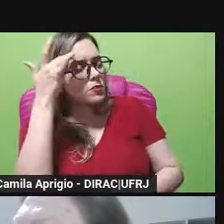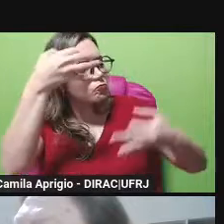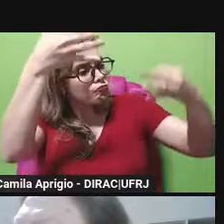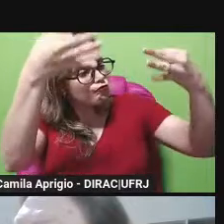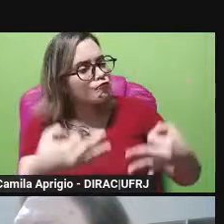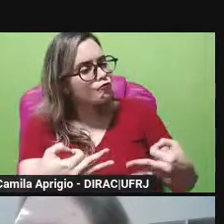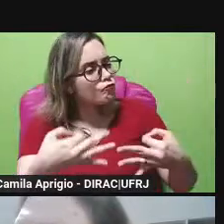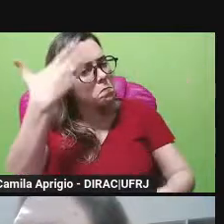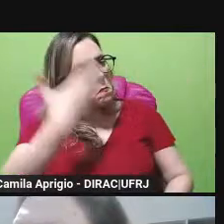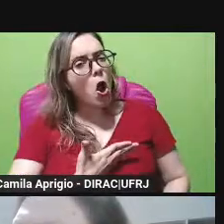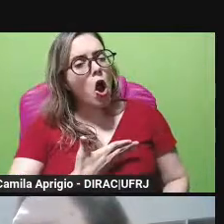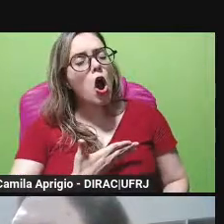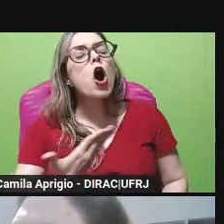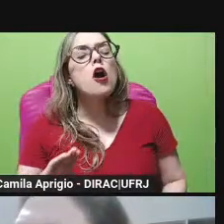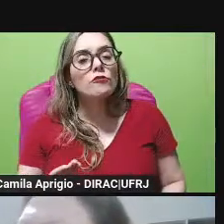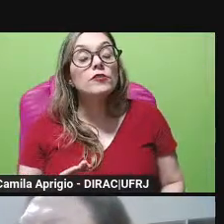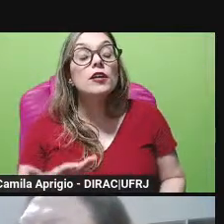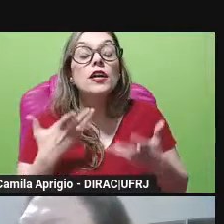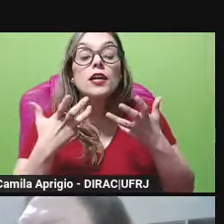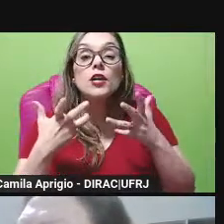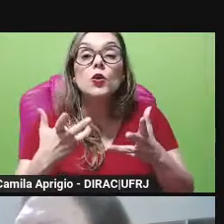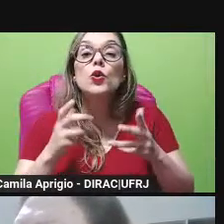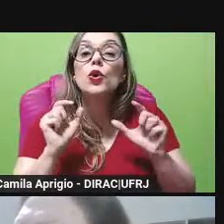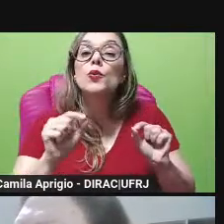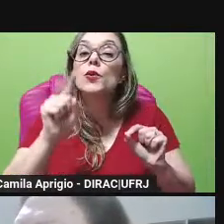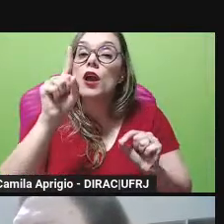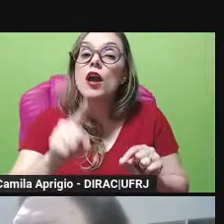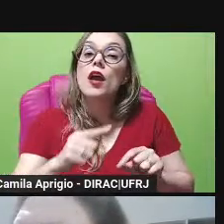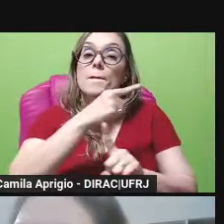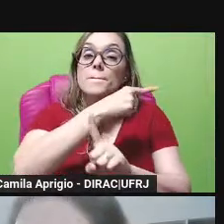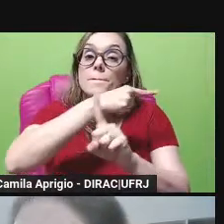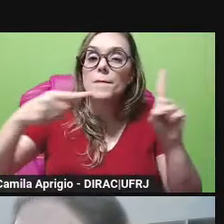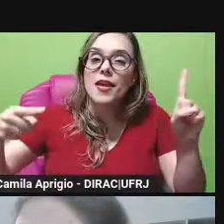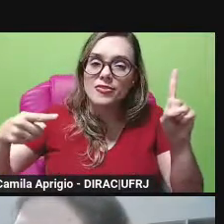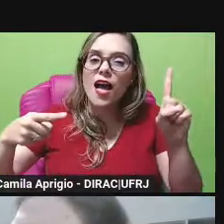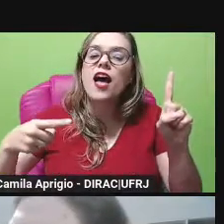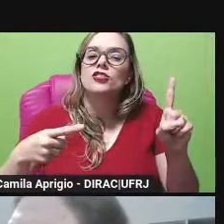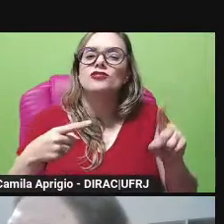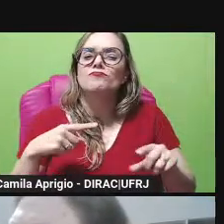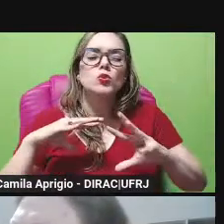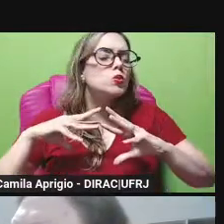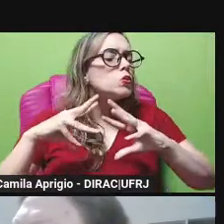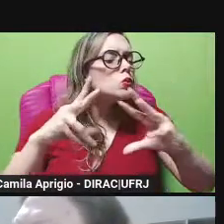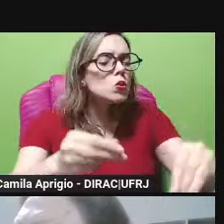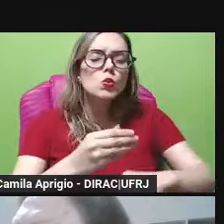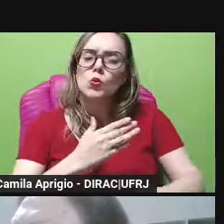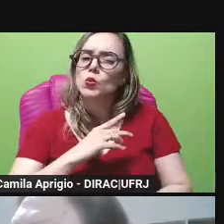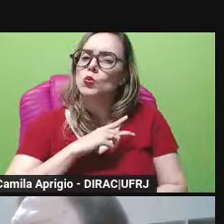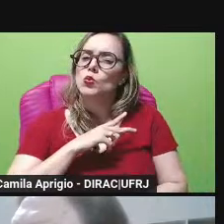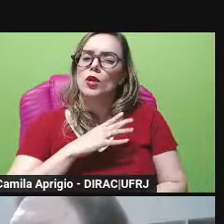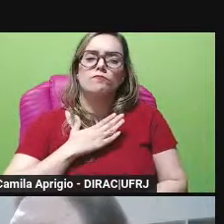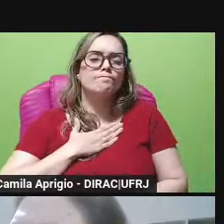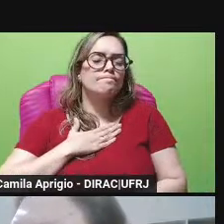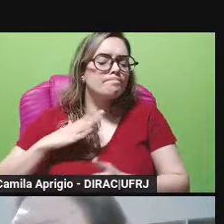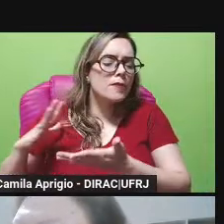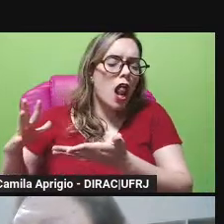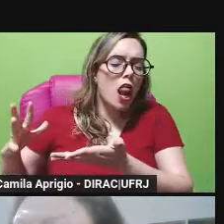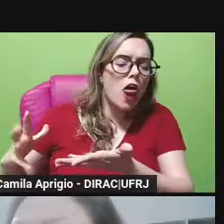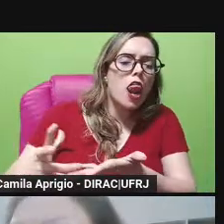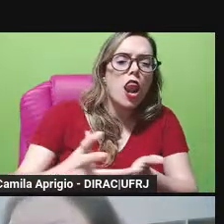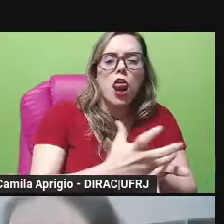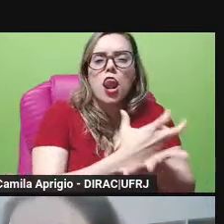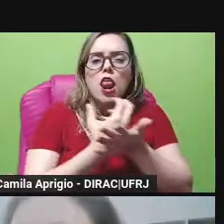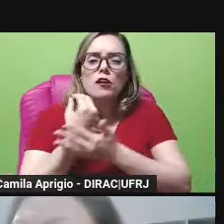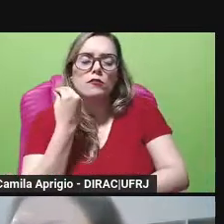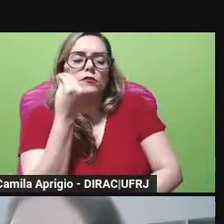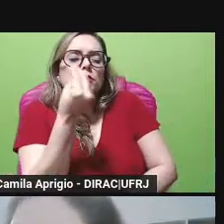metade de meus bens em moedas e depositá-las em tuas mãos plenamente convencido de que elas estarão em